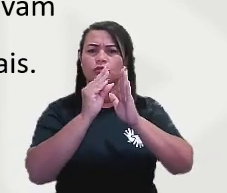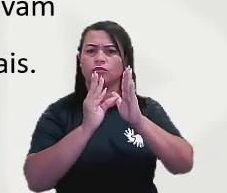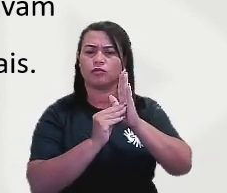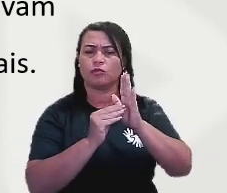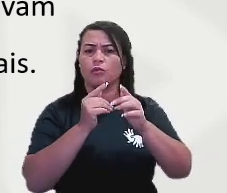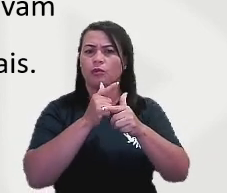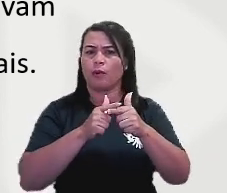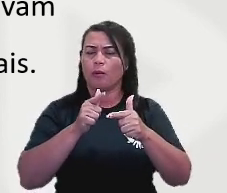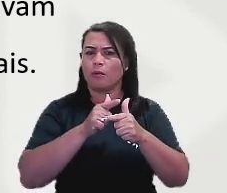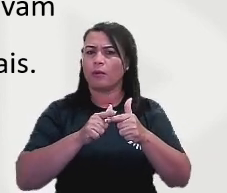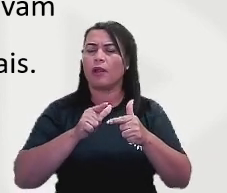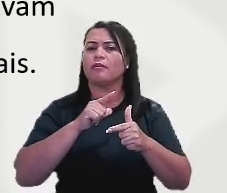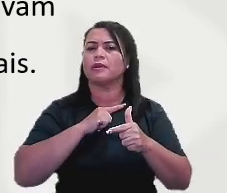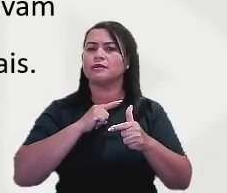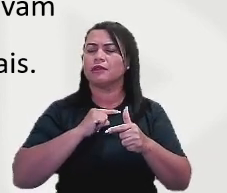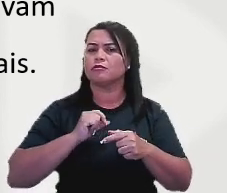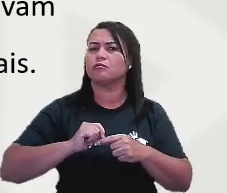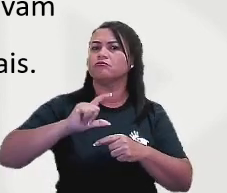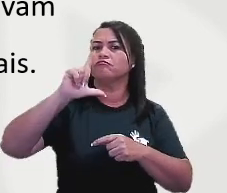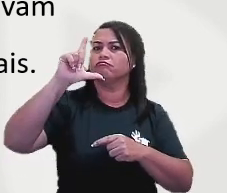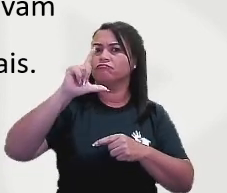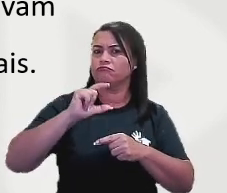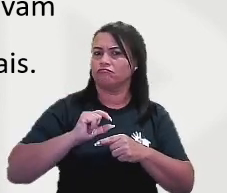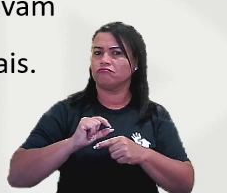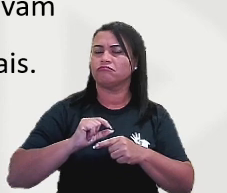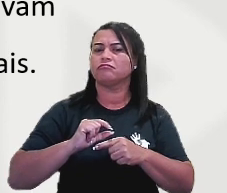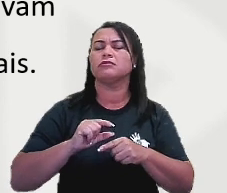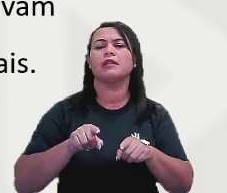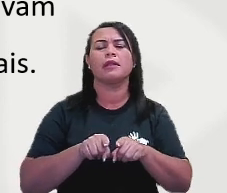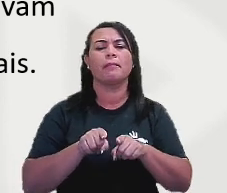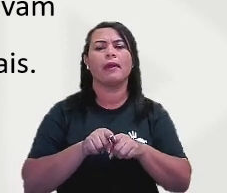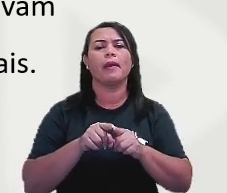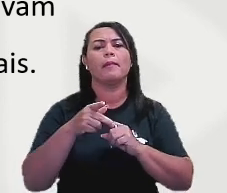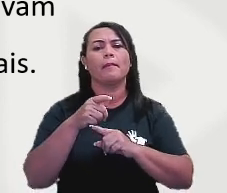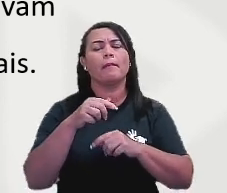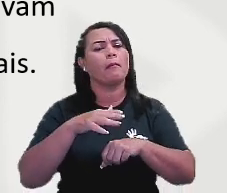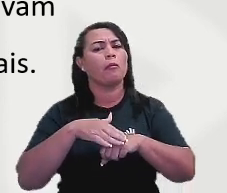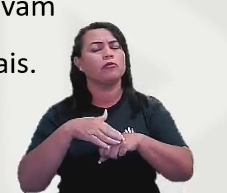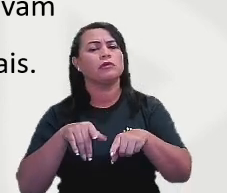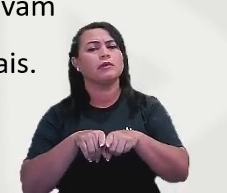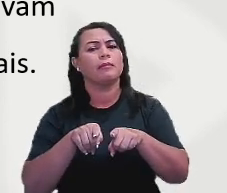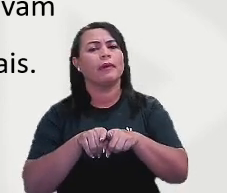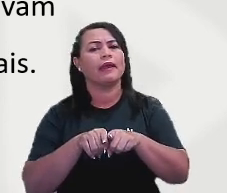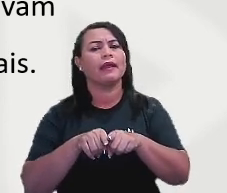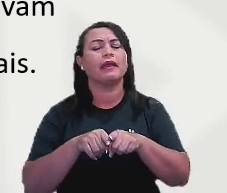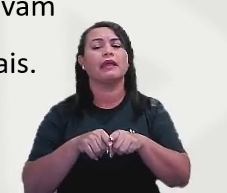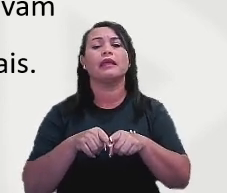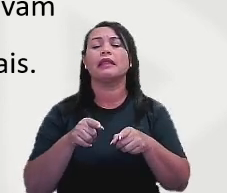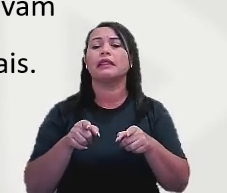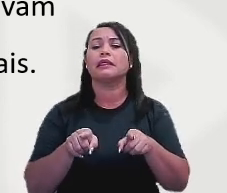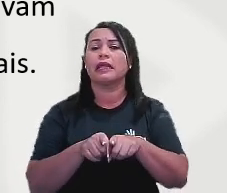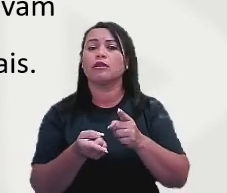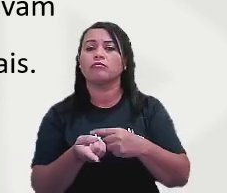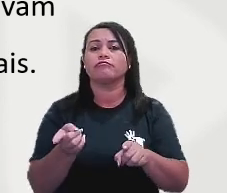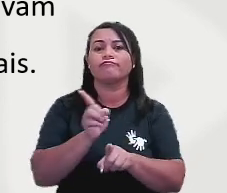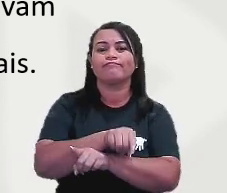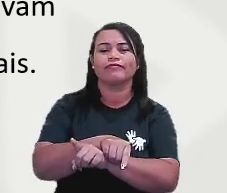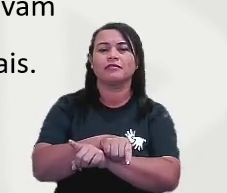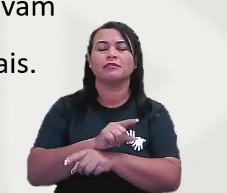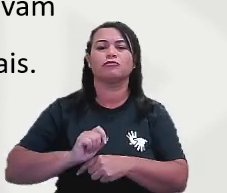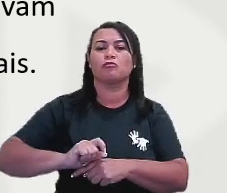Problemas Envolvendo Grandezas Diretamente Proporcionais e Grandezas Inversamente